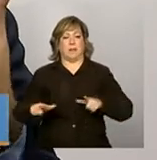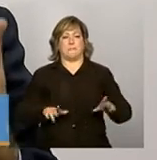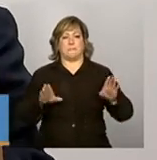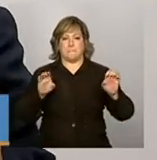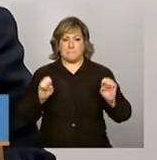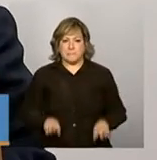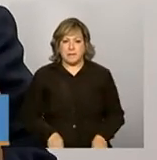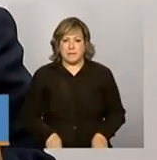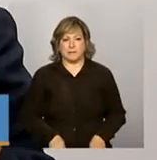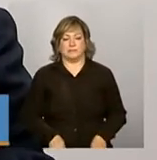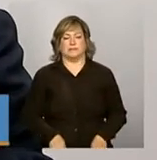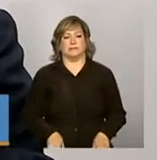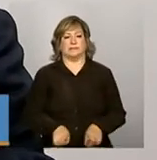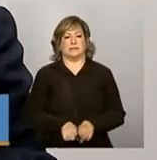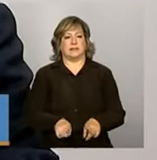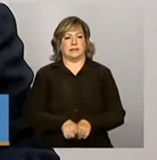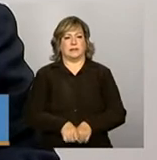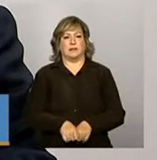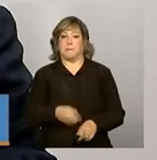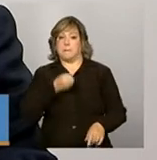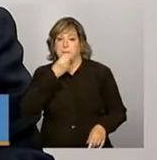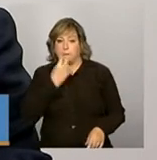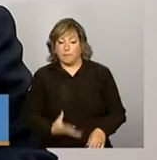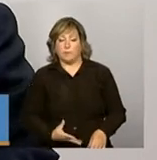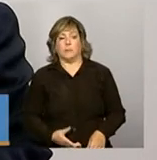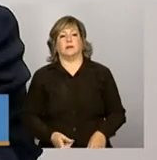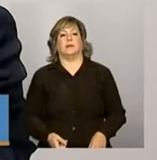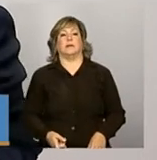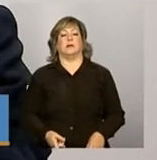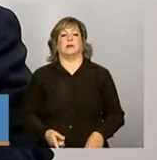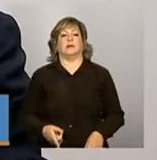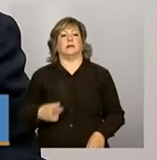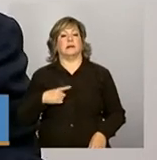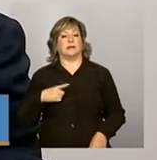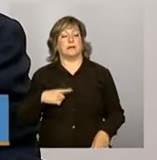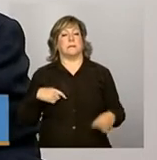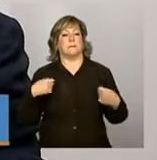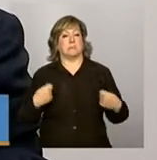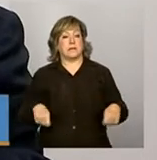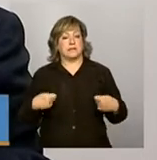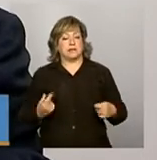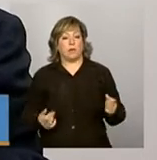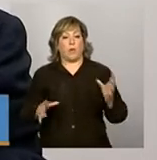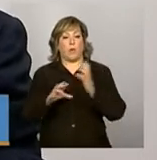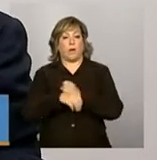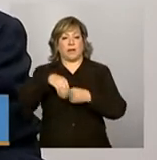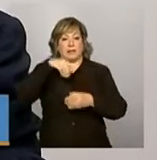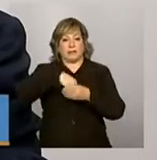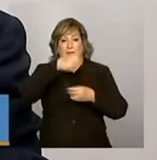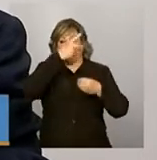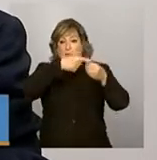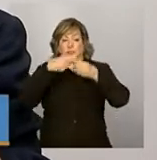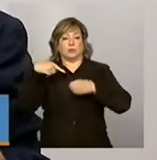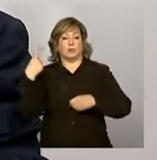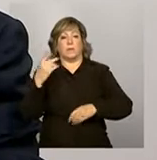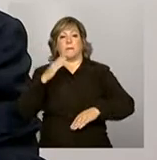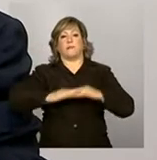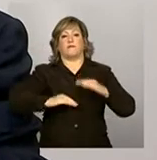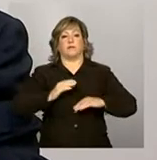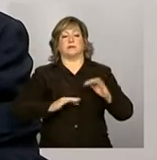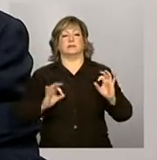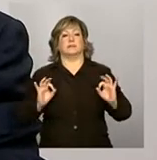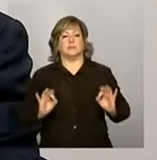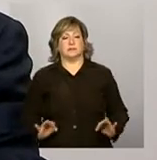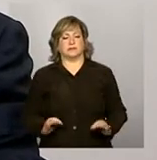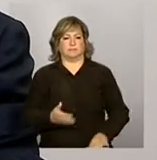a gestão do programa seja efetiva, eles precisam ter na ponta, nos municípios, os profissionais devidamente